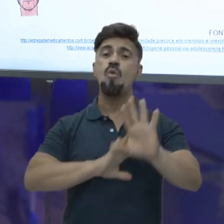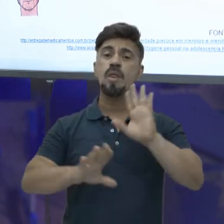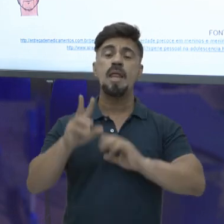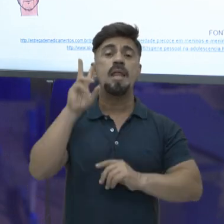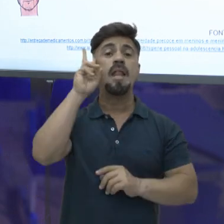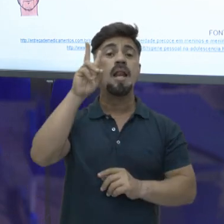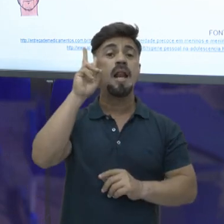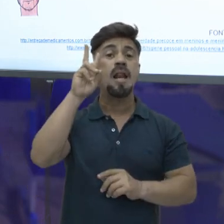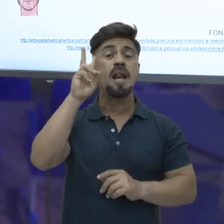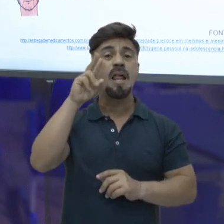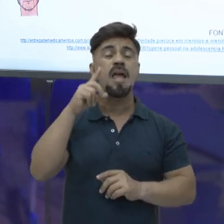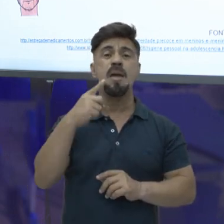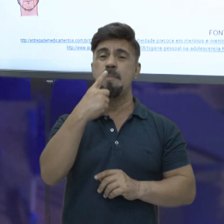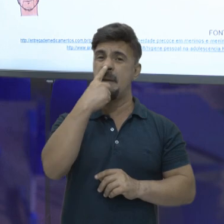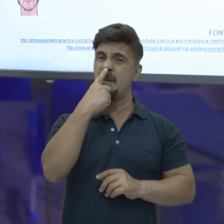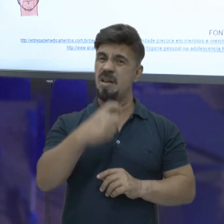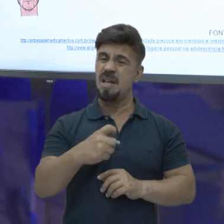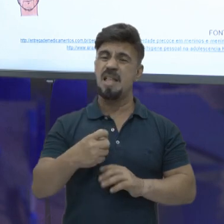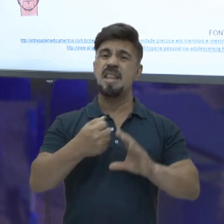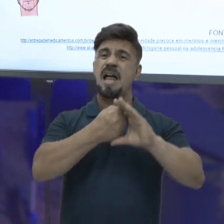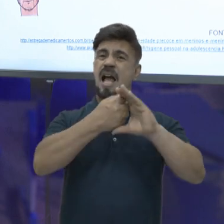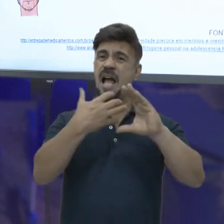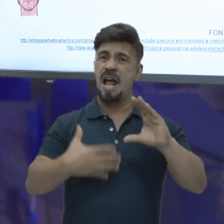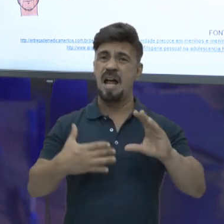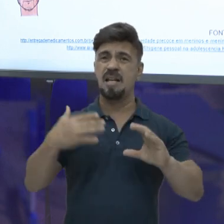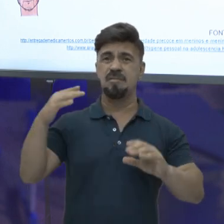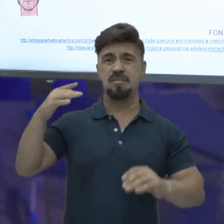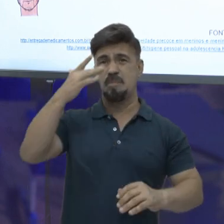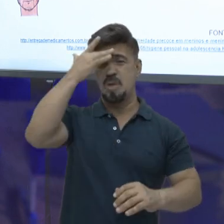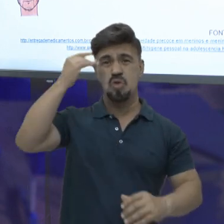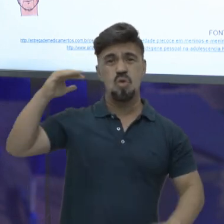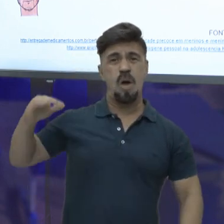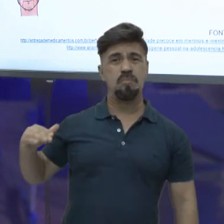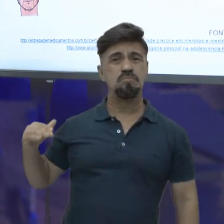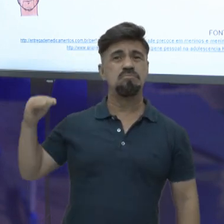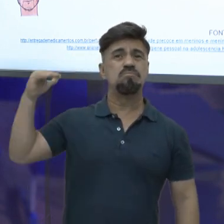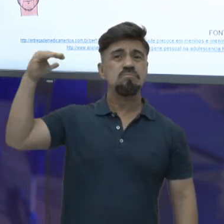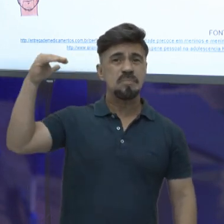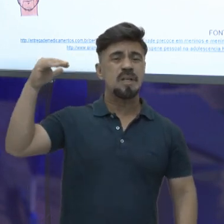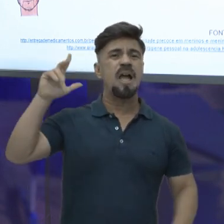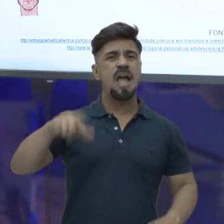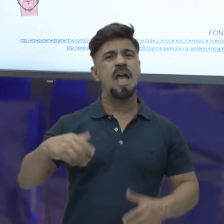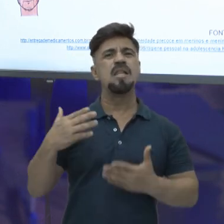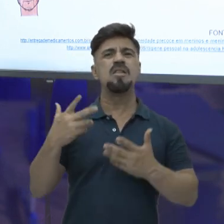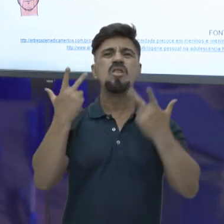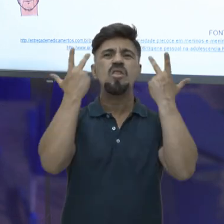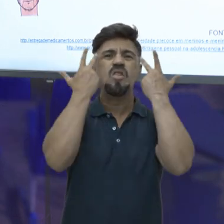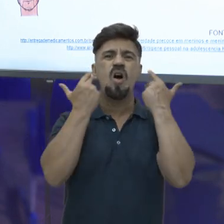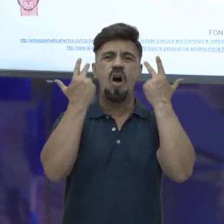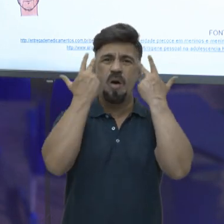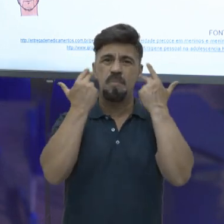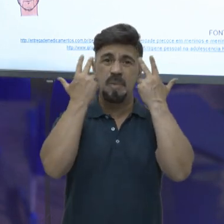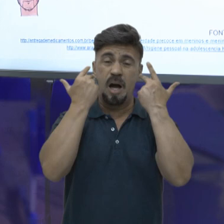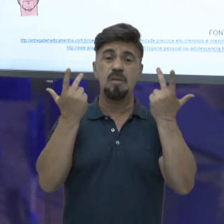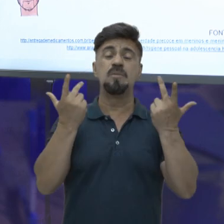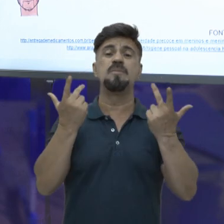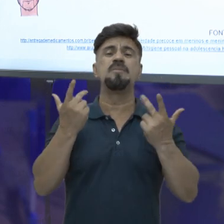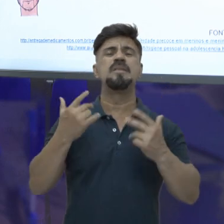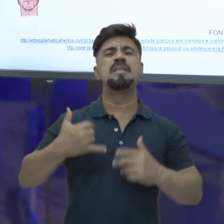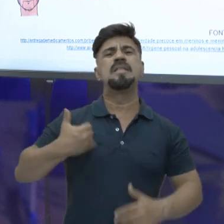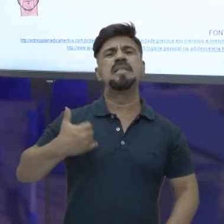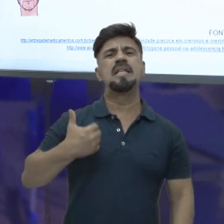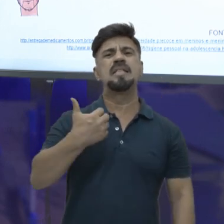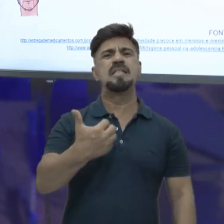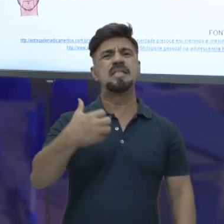lembrem-se, esse é um odor característico da adolescência. É normal vocês terem esse odor. Quando vocês chegarem lá para os 19,